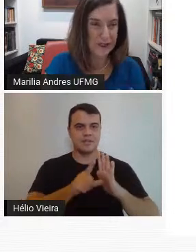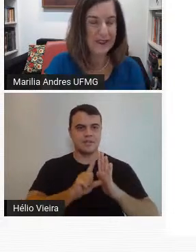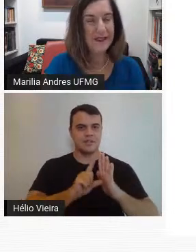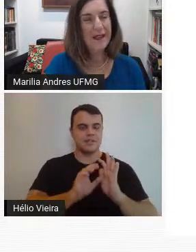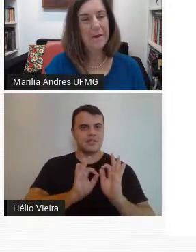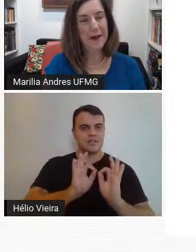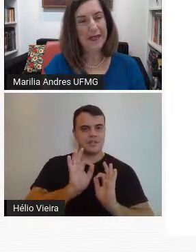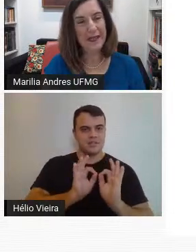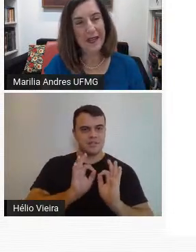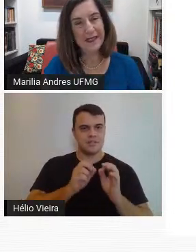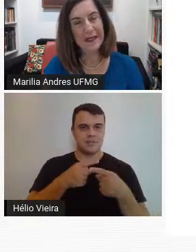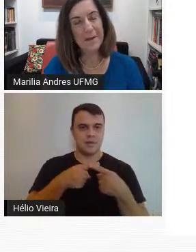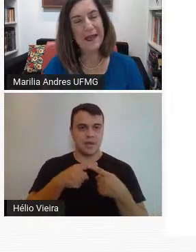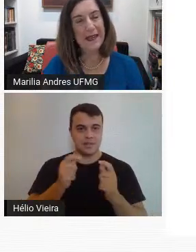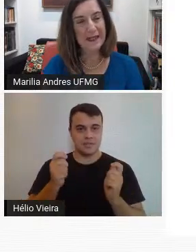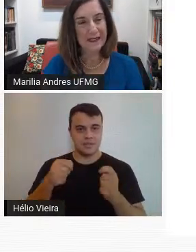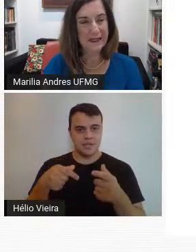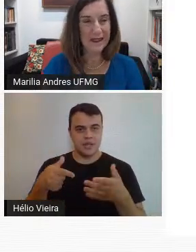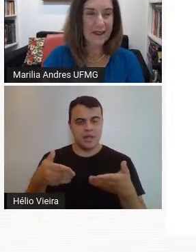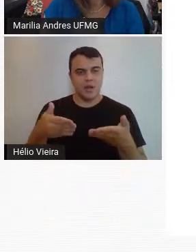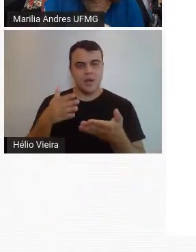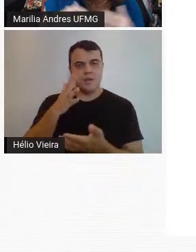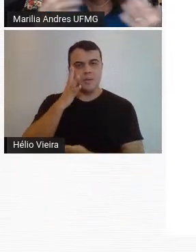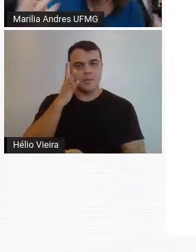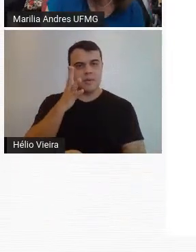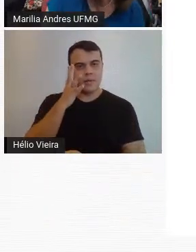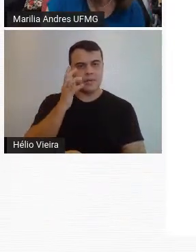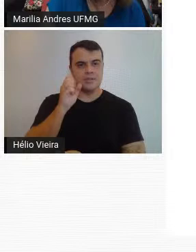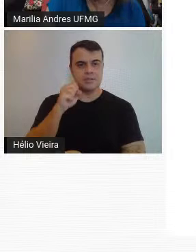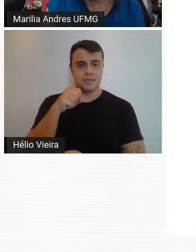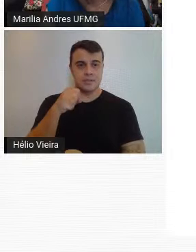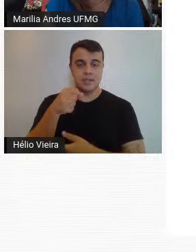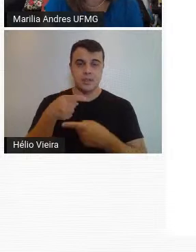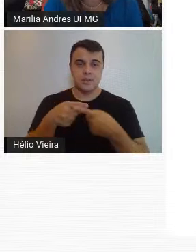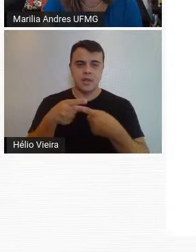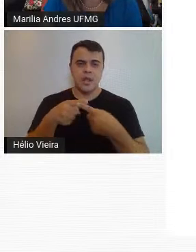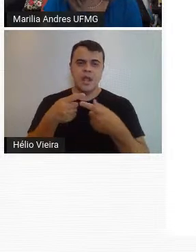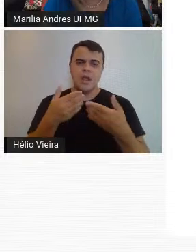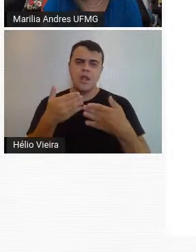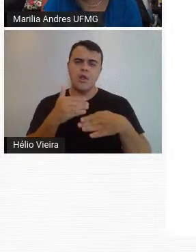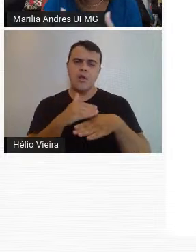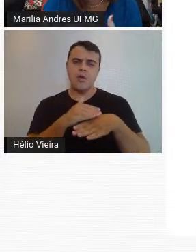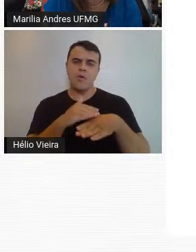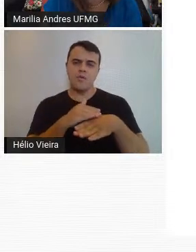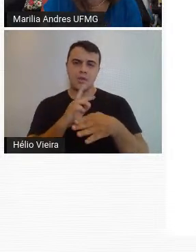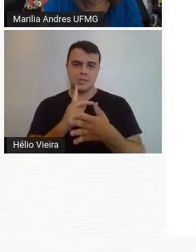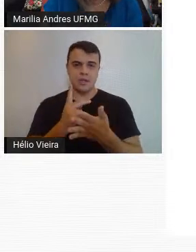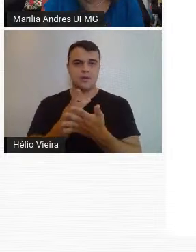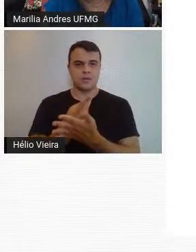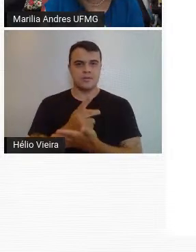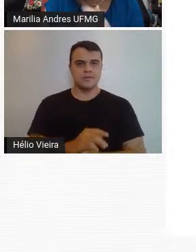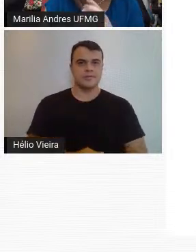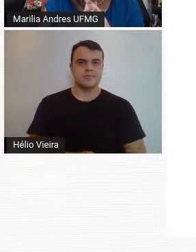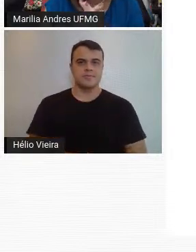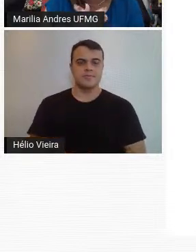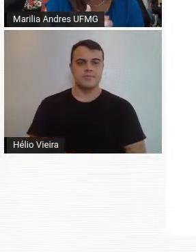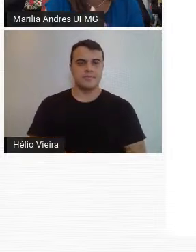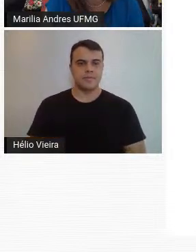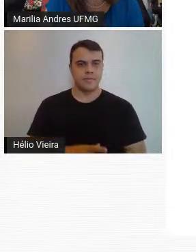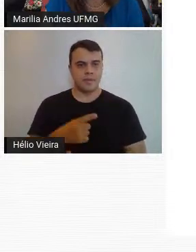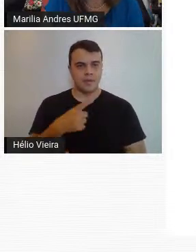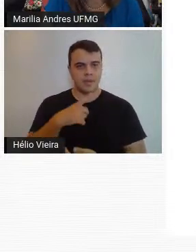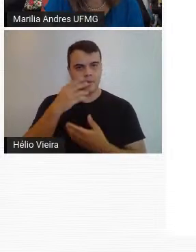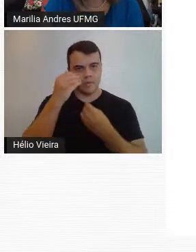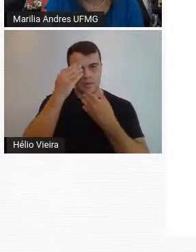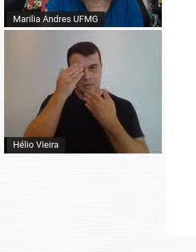bastidores para que essa palestra e essa conversa acontecesse. Então, estão aqui meus